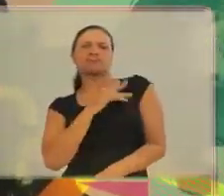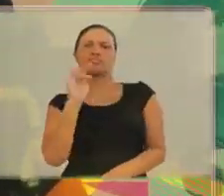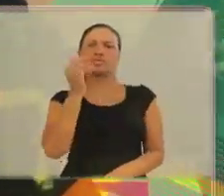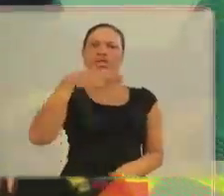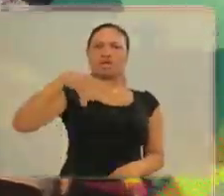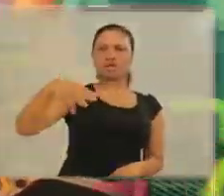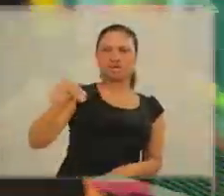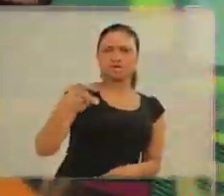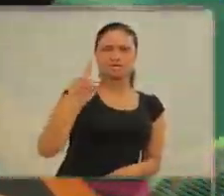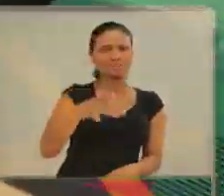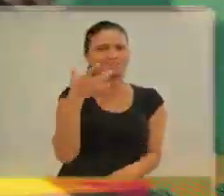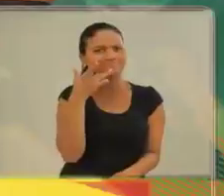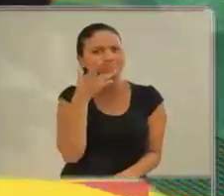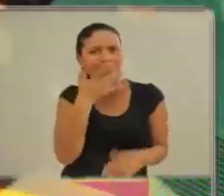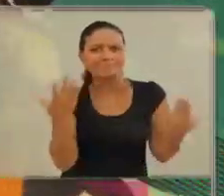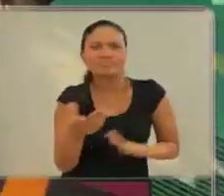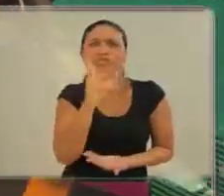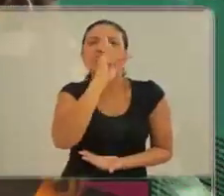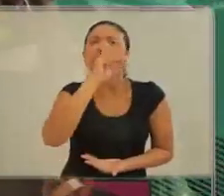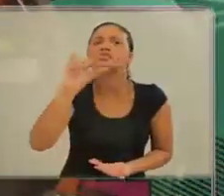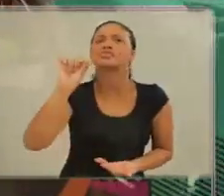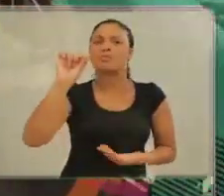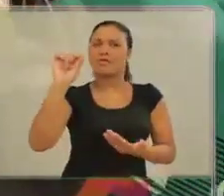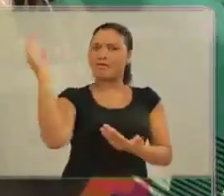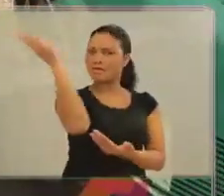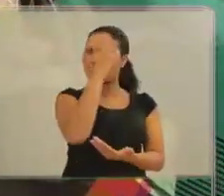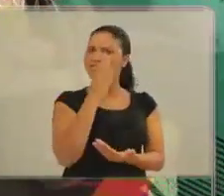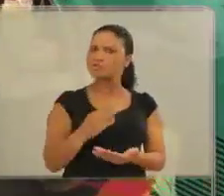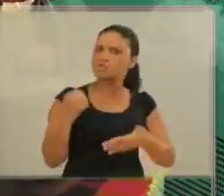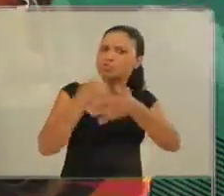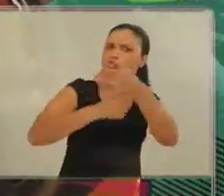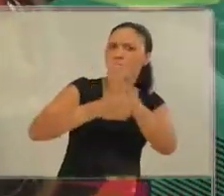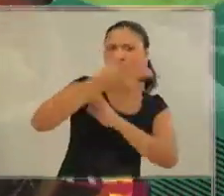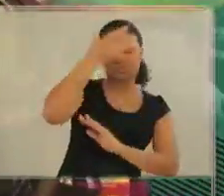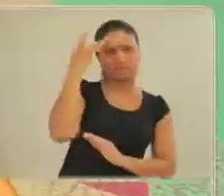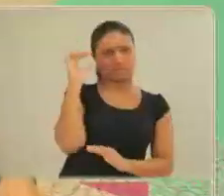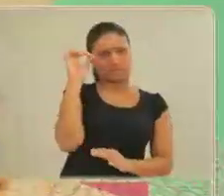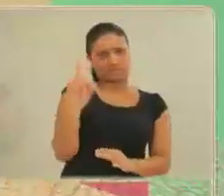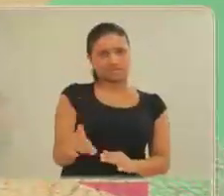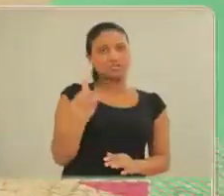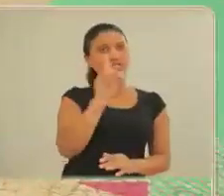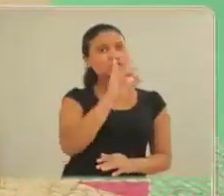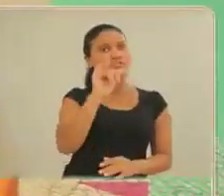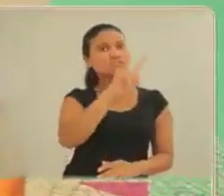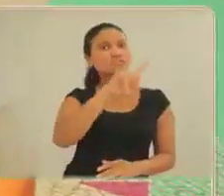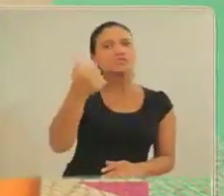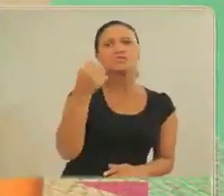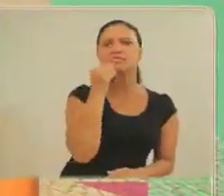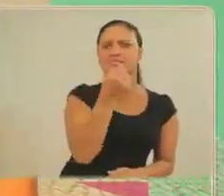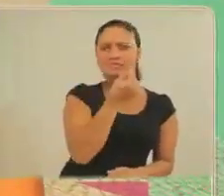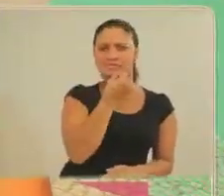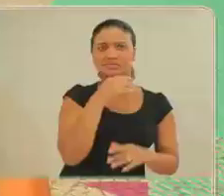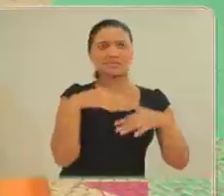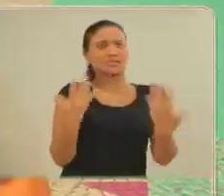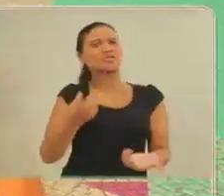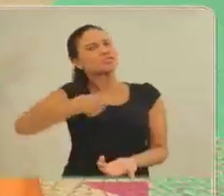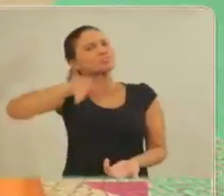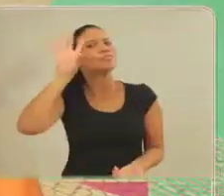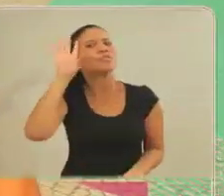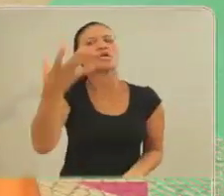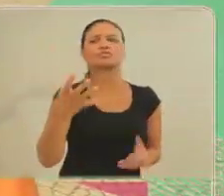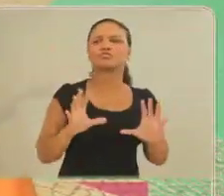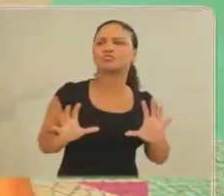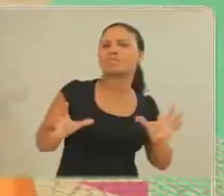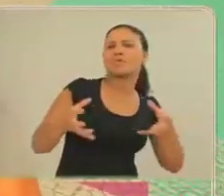APAI, um grupo que está concentrando aqui, o outro grupo já está indo para a Cinelândia, nós temos os cegos, inclusive a Ida, que